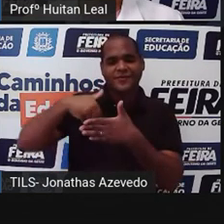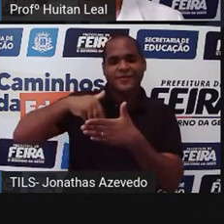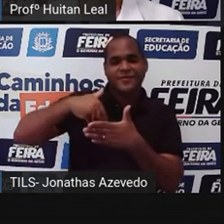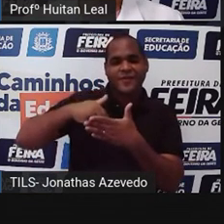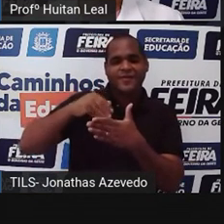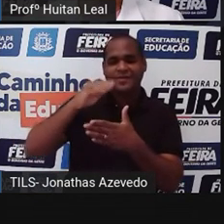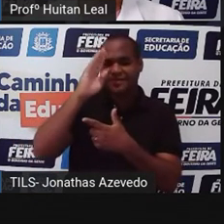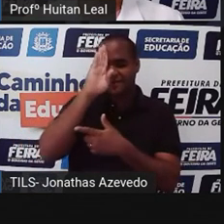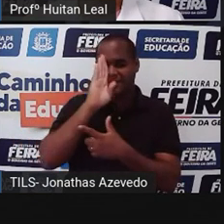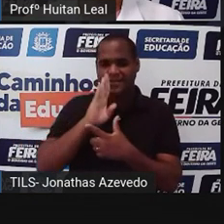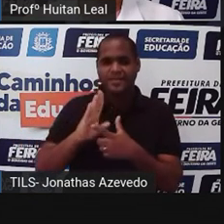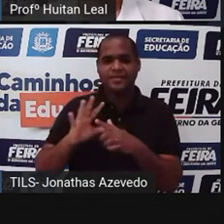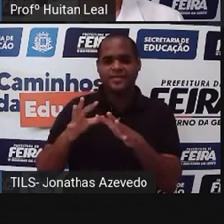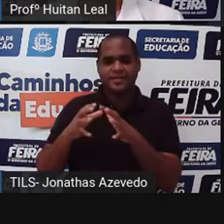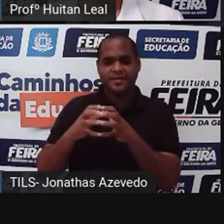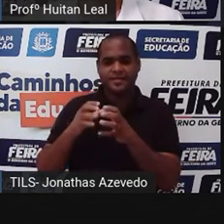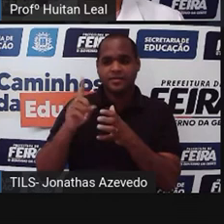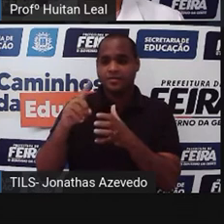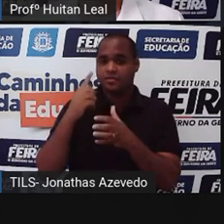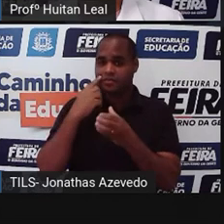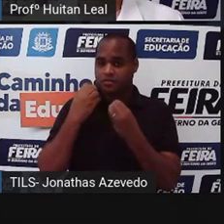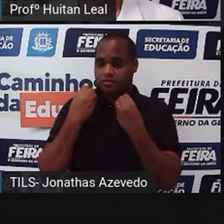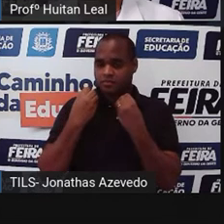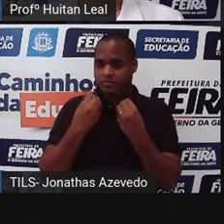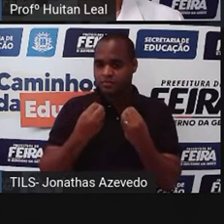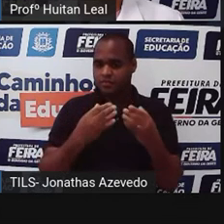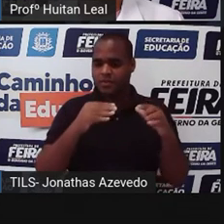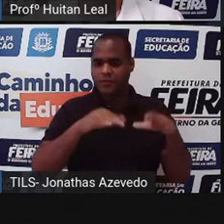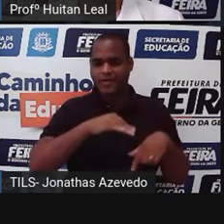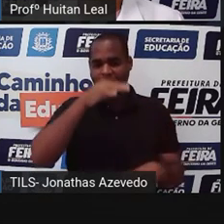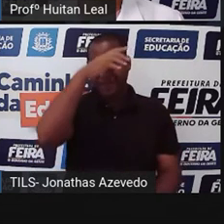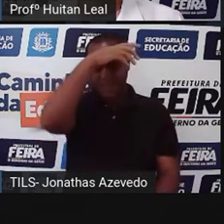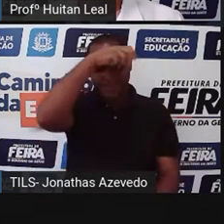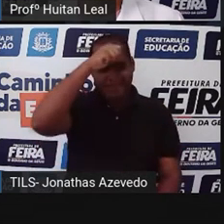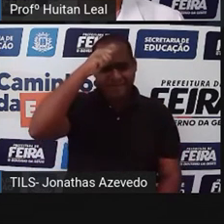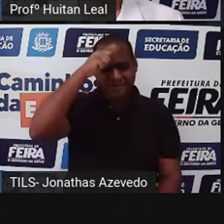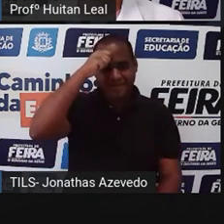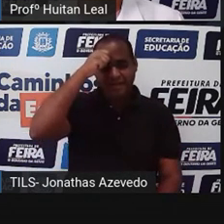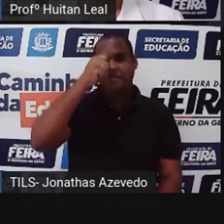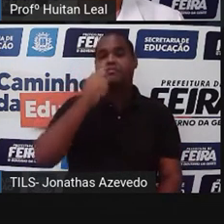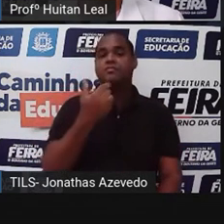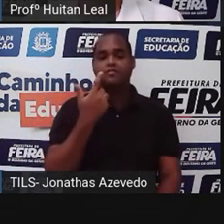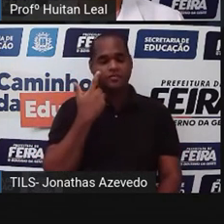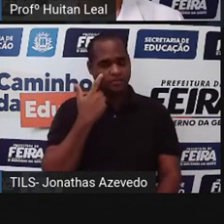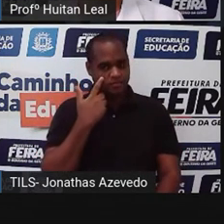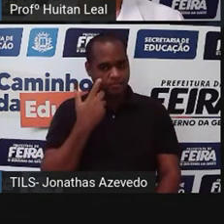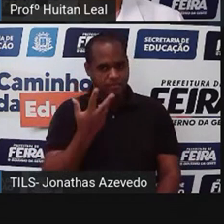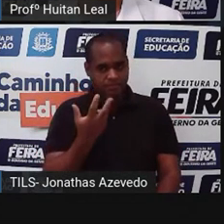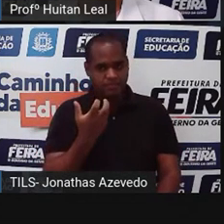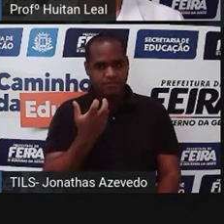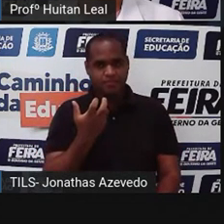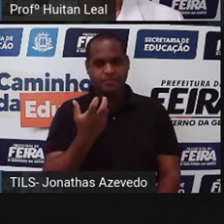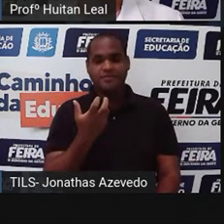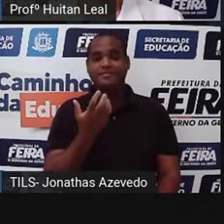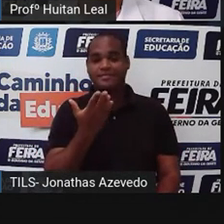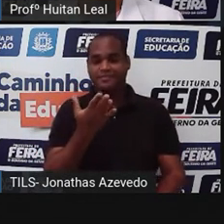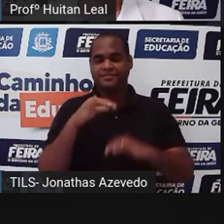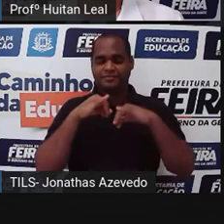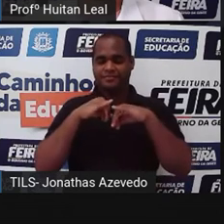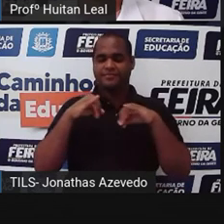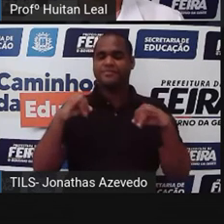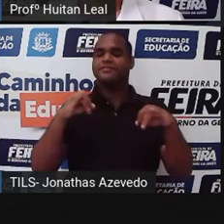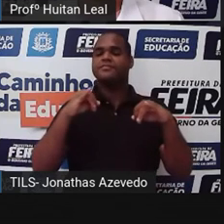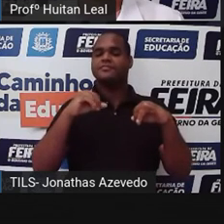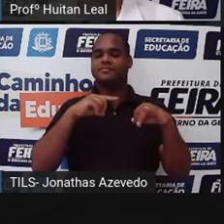retirados, são distribuídos a doadores de sangue em Manaus. Observem aqui, a notícia foi realizada,